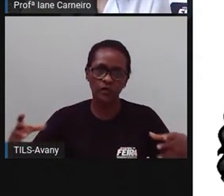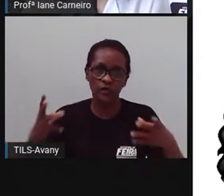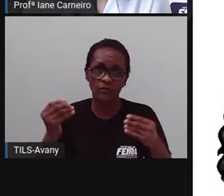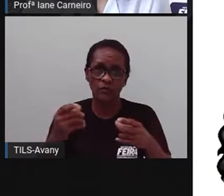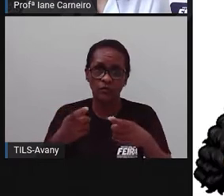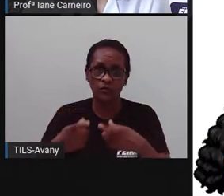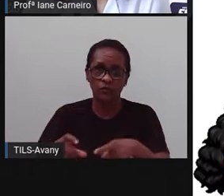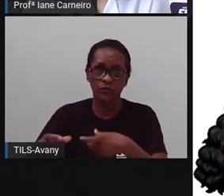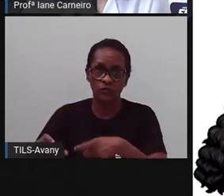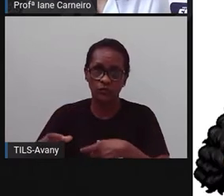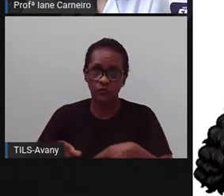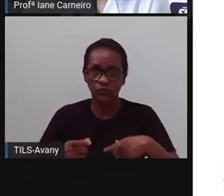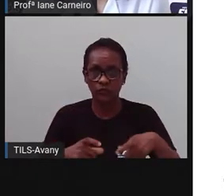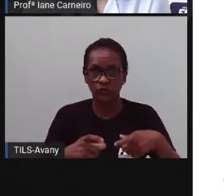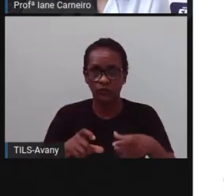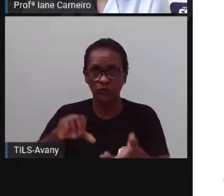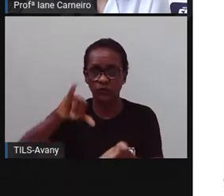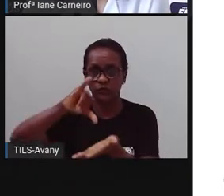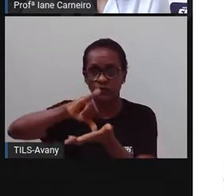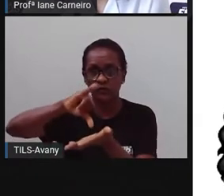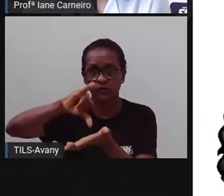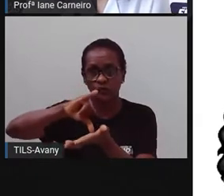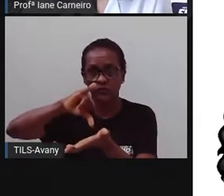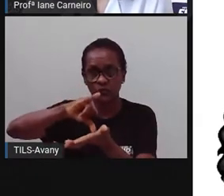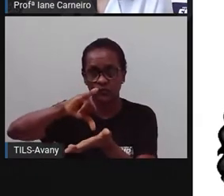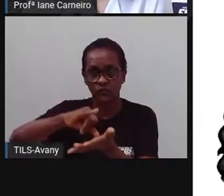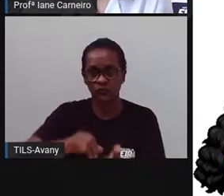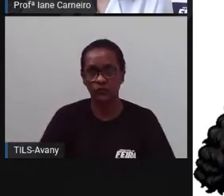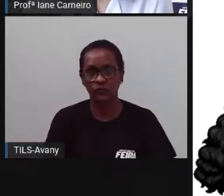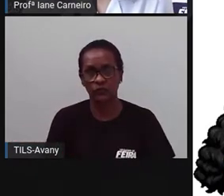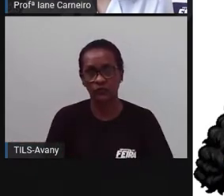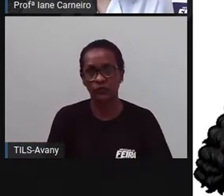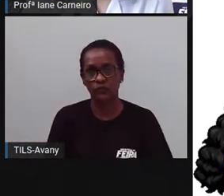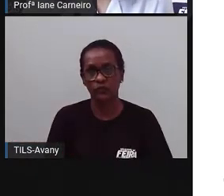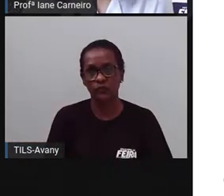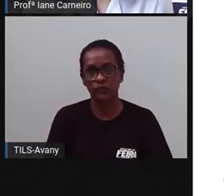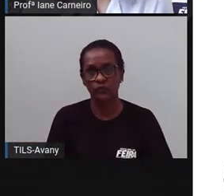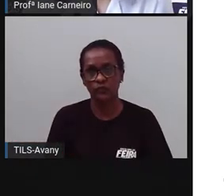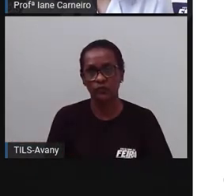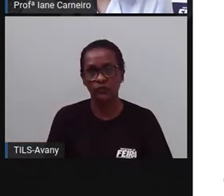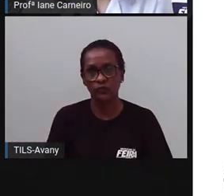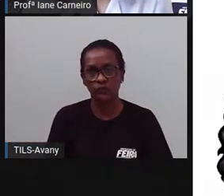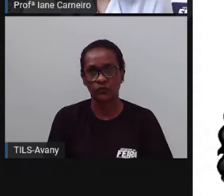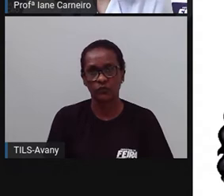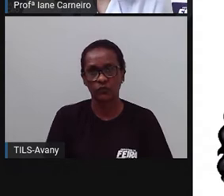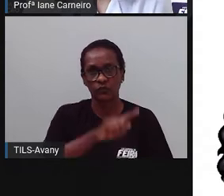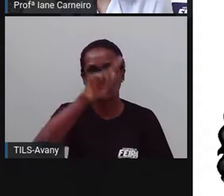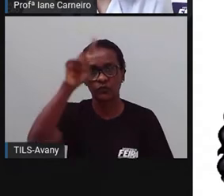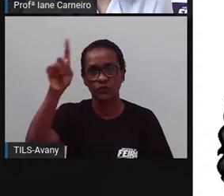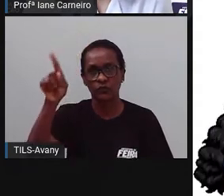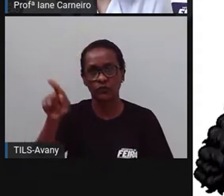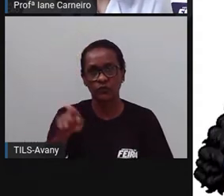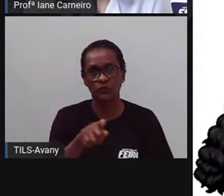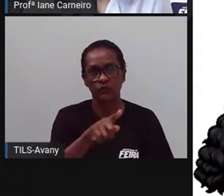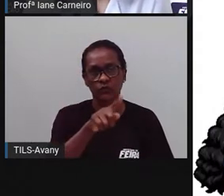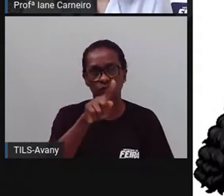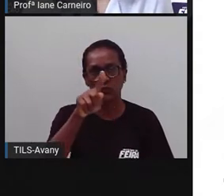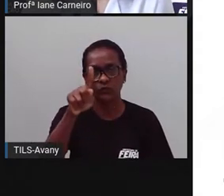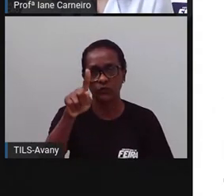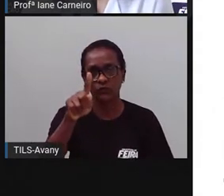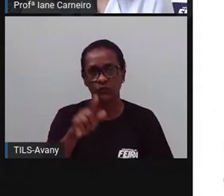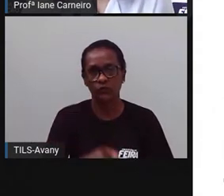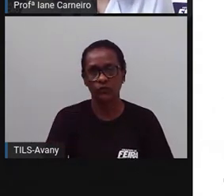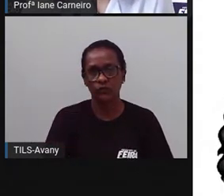bairros que ficam dentro aqui, ó, do anel de contorno e aí a gente vê aqui, um anel mesmo, um círculo, né? Em volta da nossa cidade.